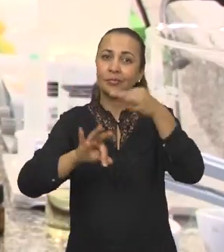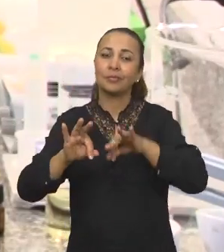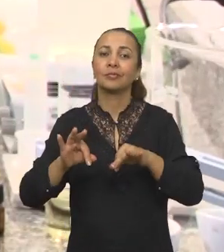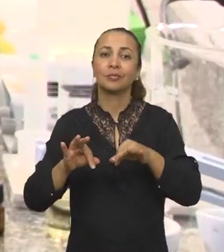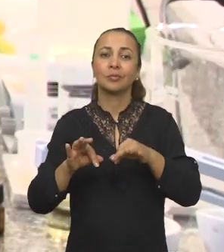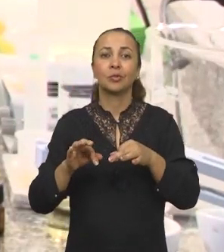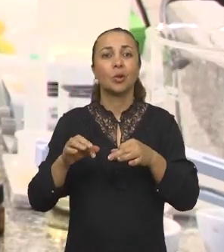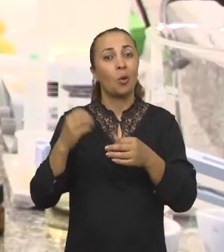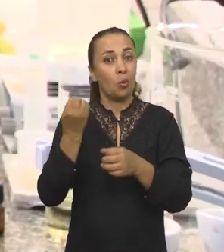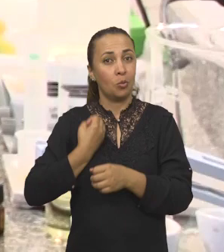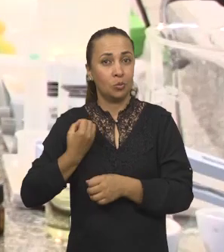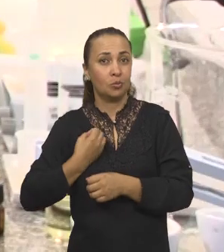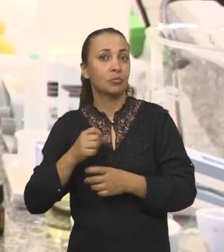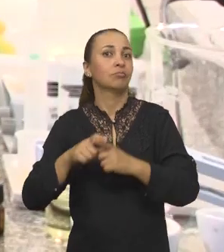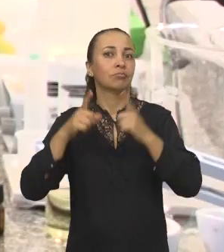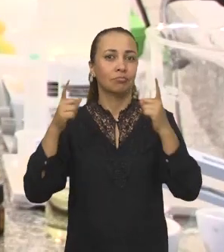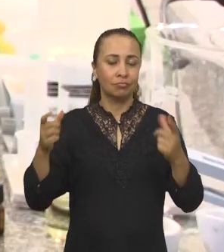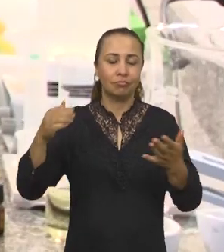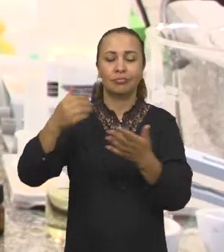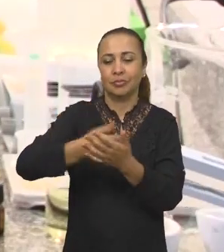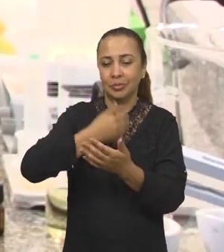amostragem muito grande de mamão.